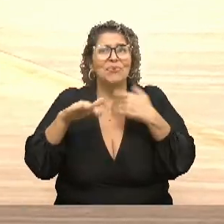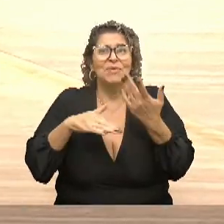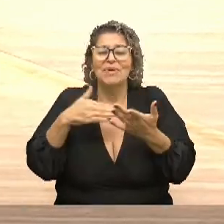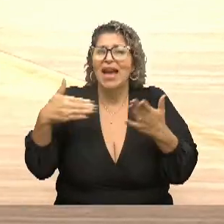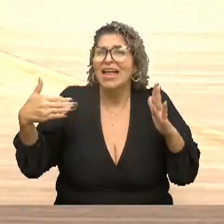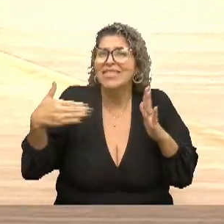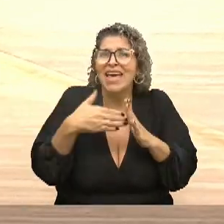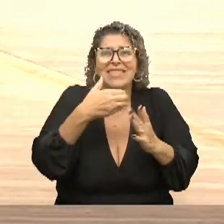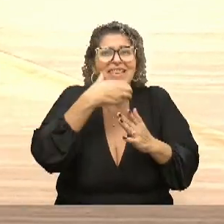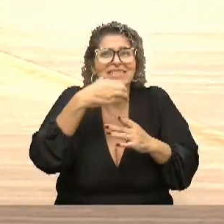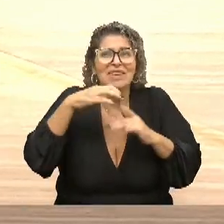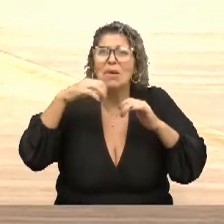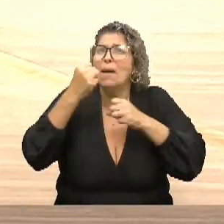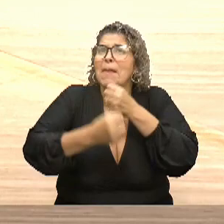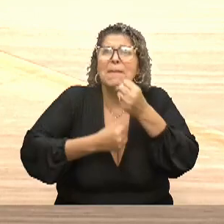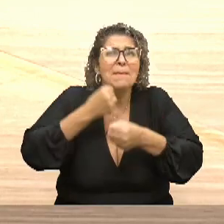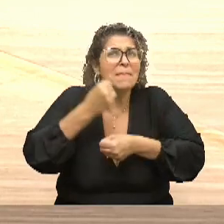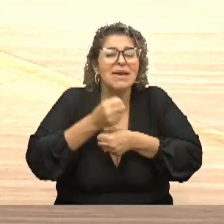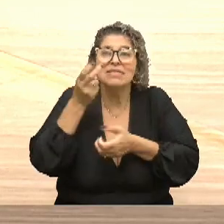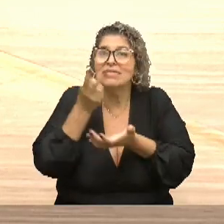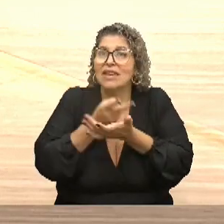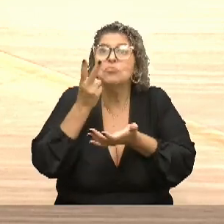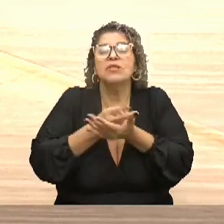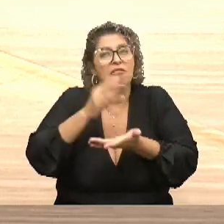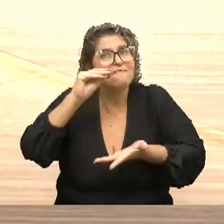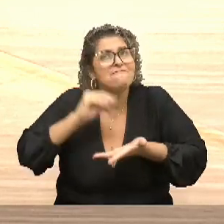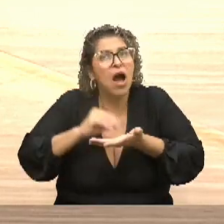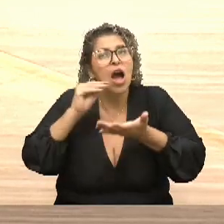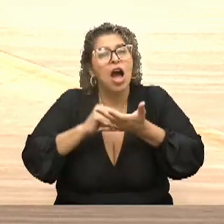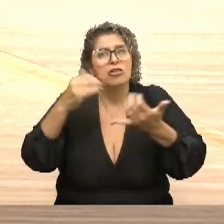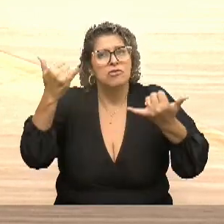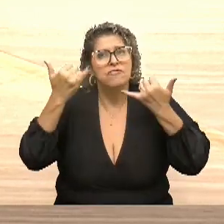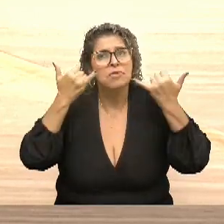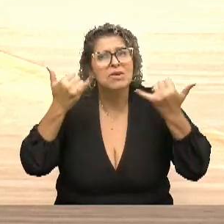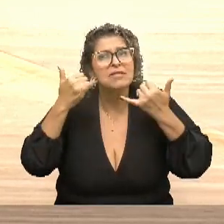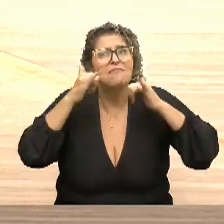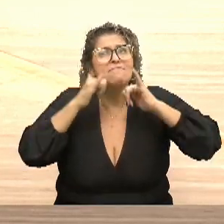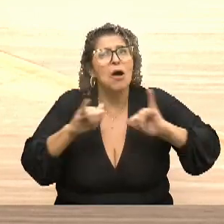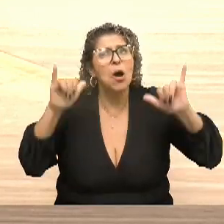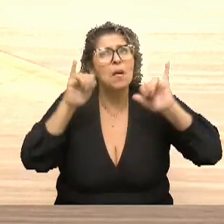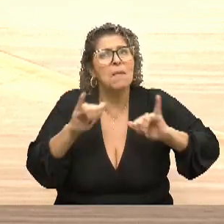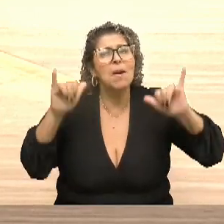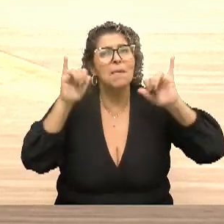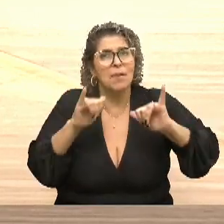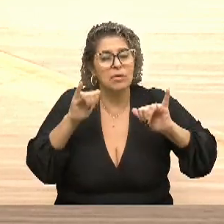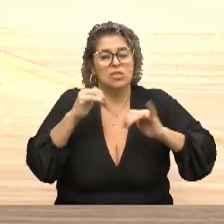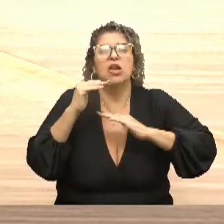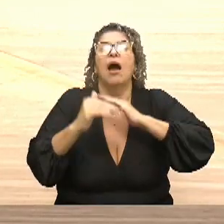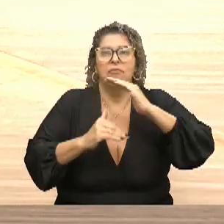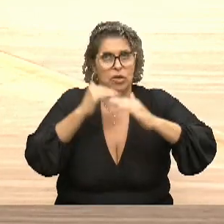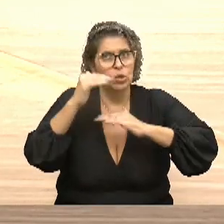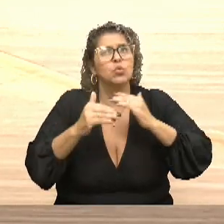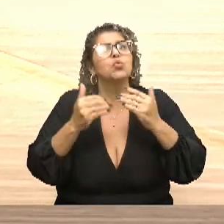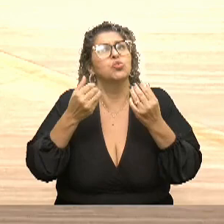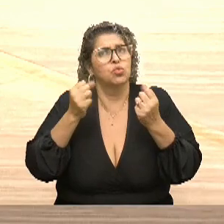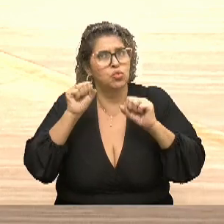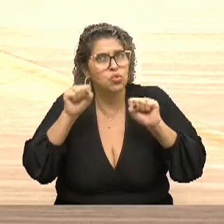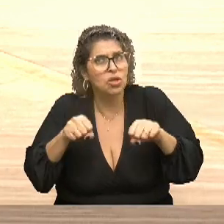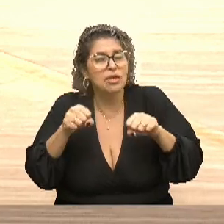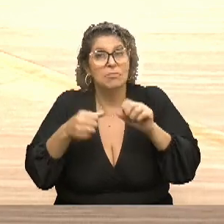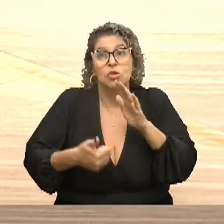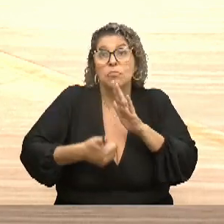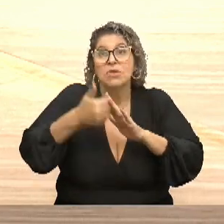ter o ano todo. Então, falta sim, falta divulgação. Eu acho que a gente avançou muito, tem sempre essa questão. O primeiro